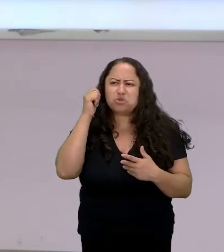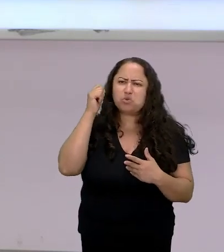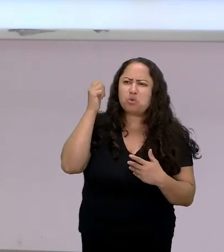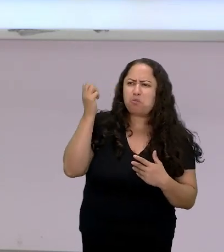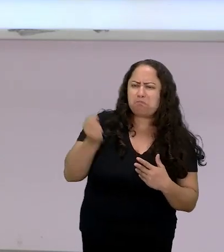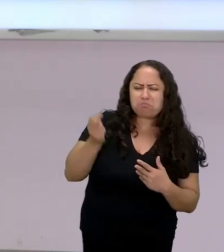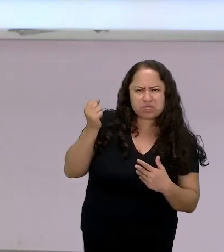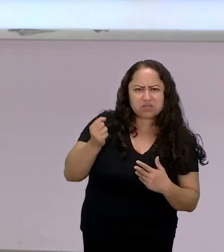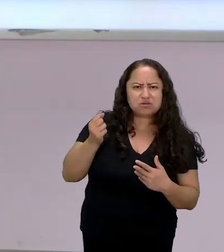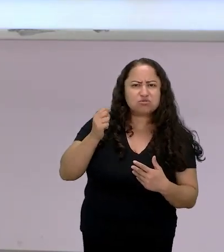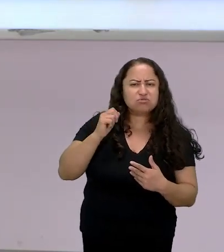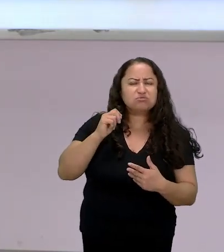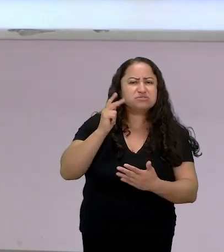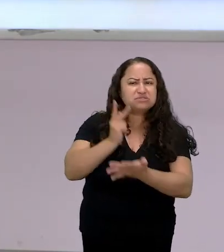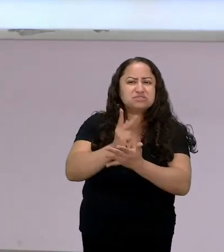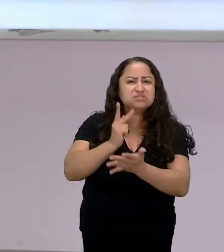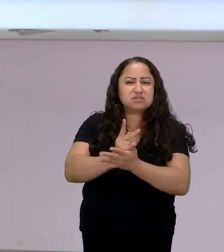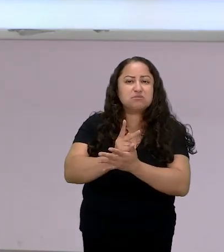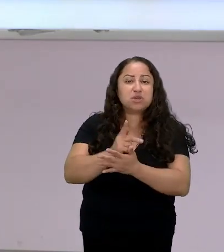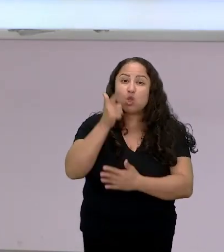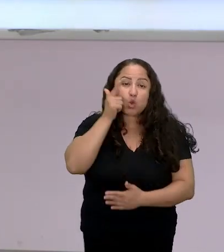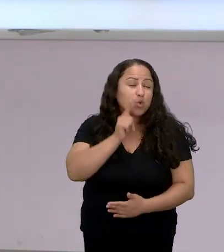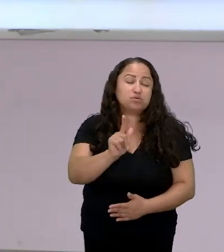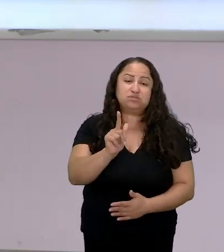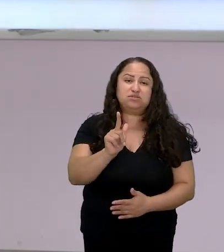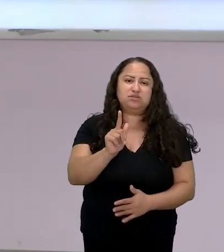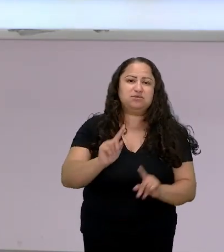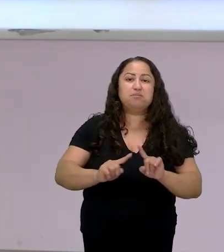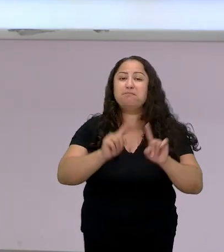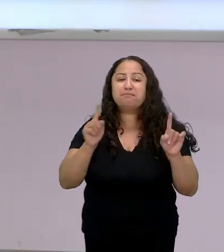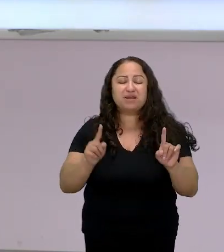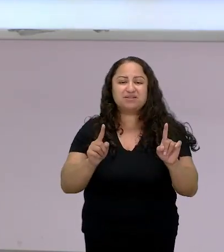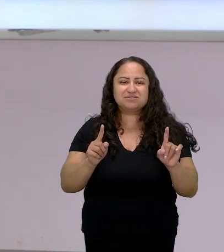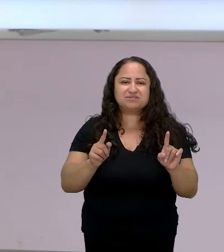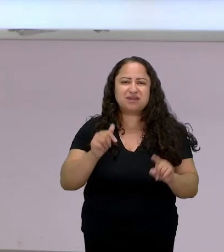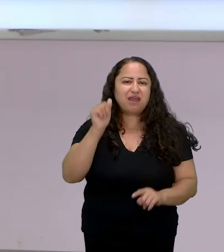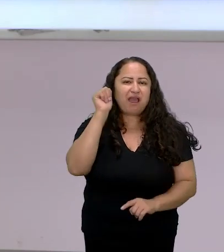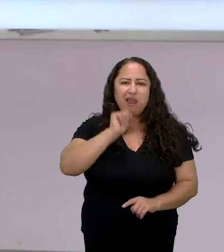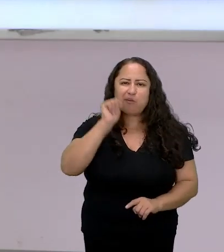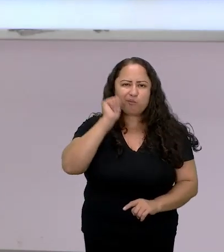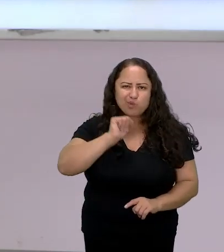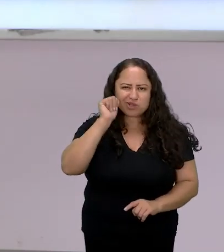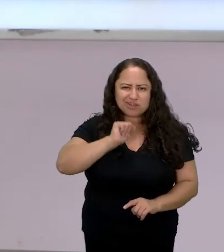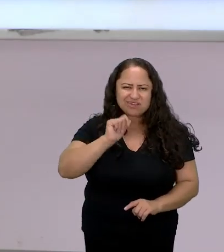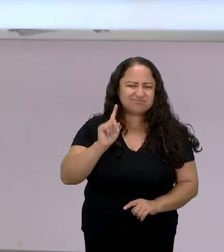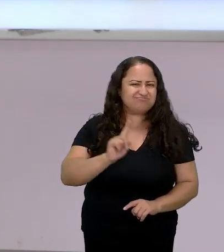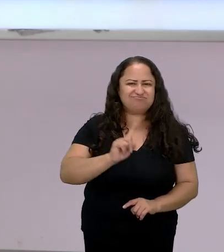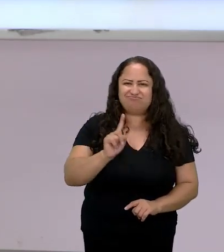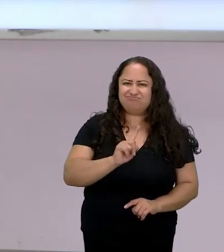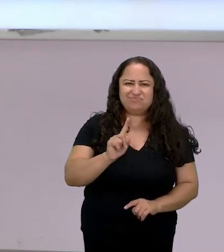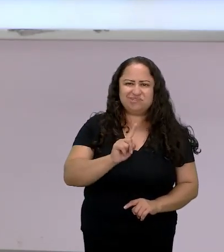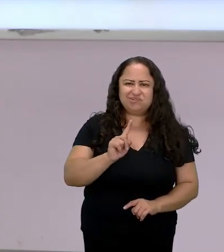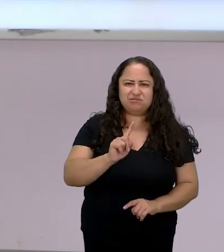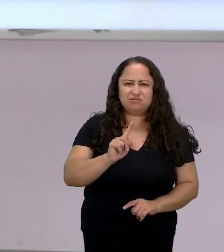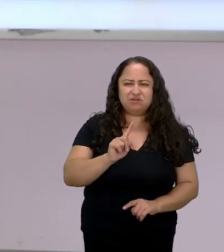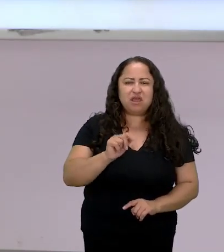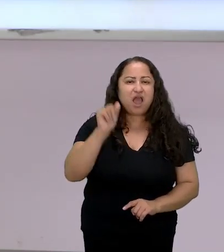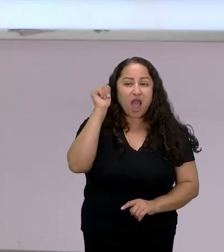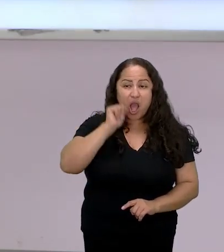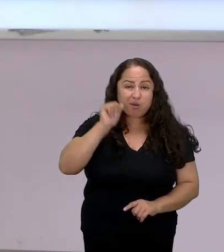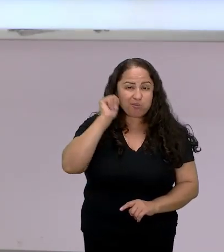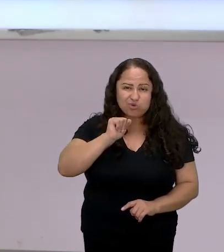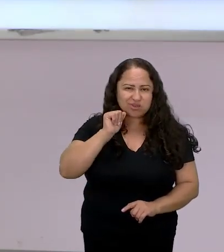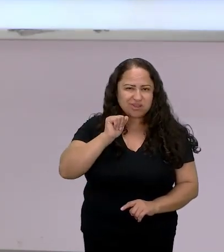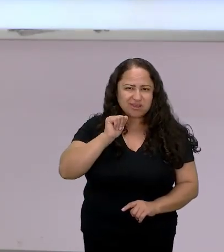a mulher não a mulher está fadada a a todo